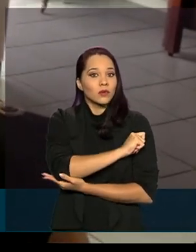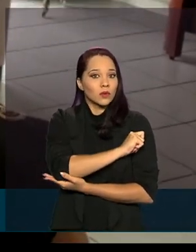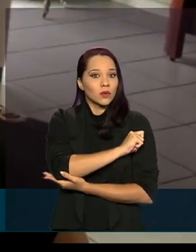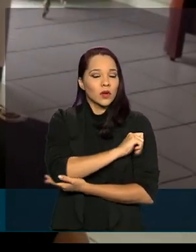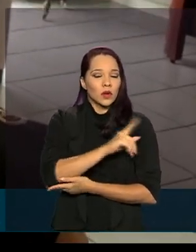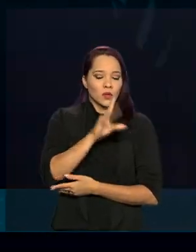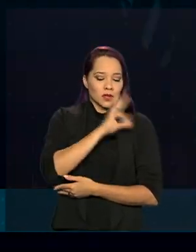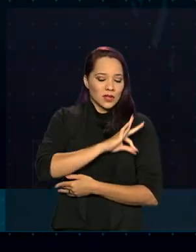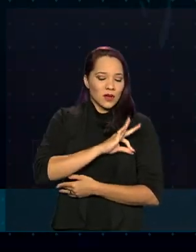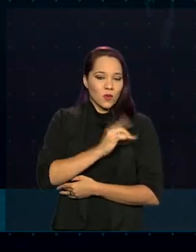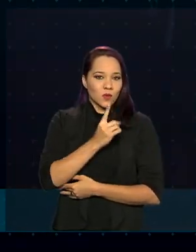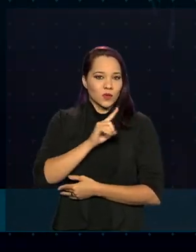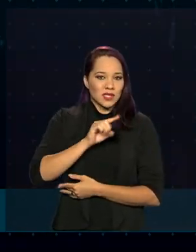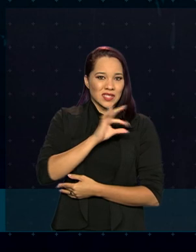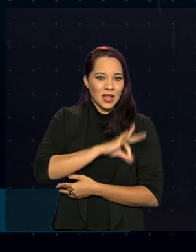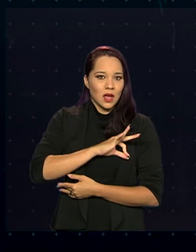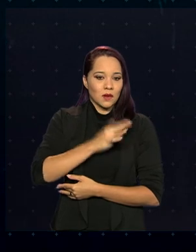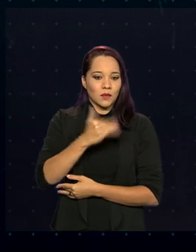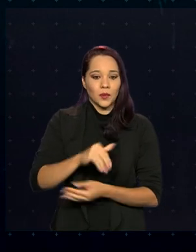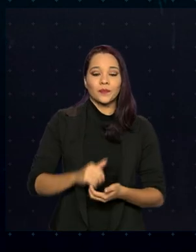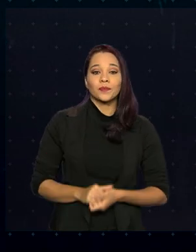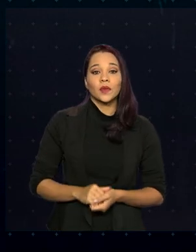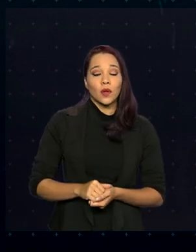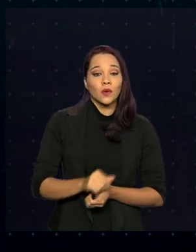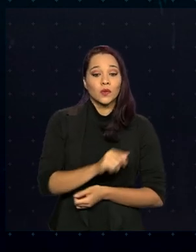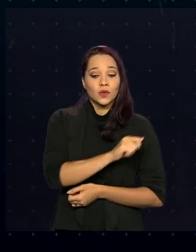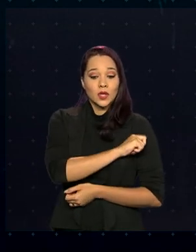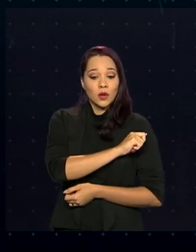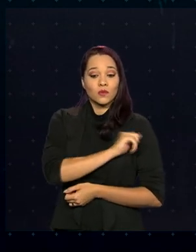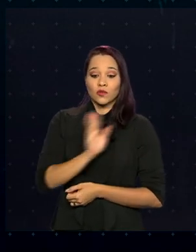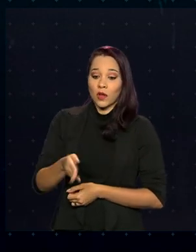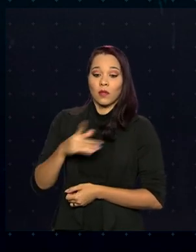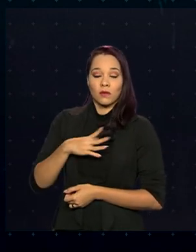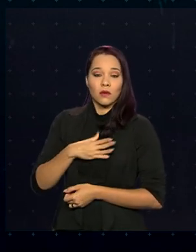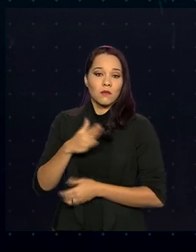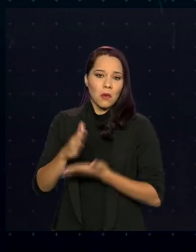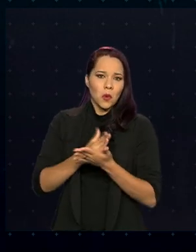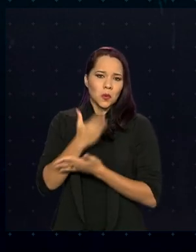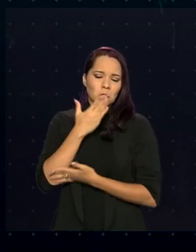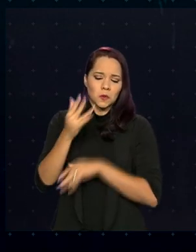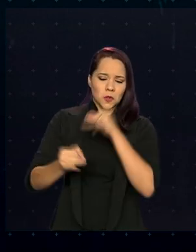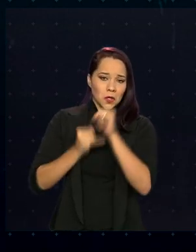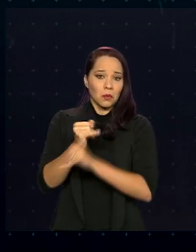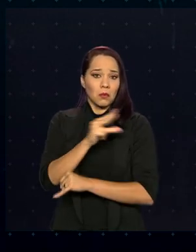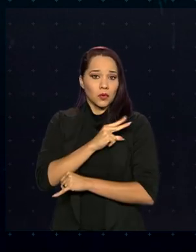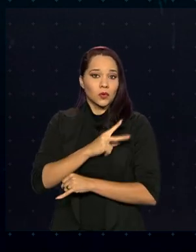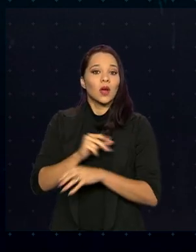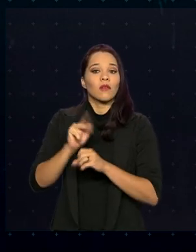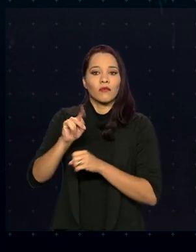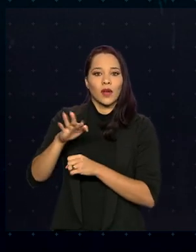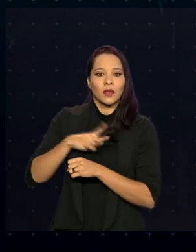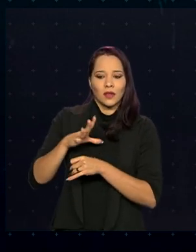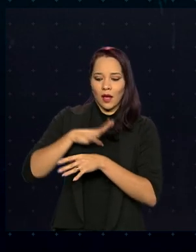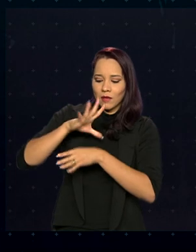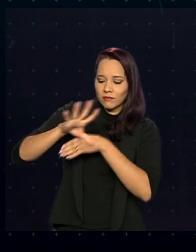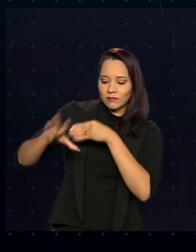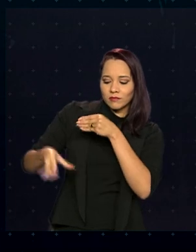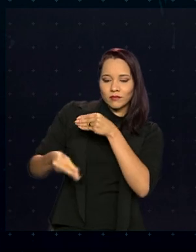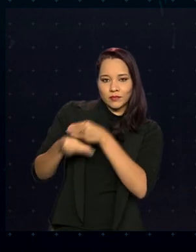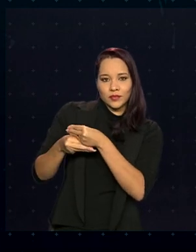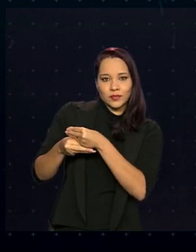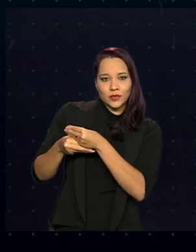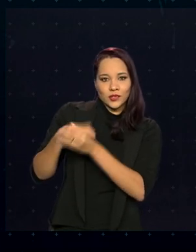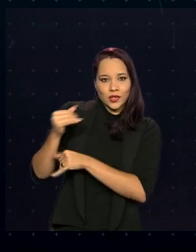salário e meio. Os alunos que já têm algum tipo de pacote de internet particular vão receber bônus de dados